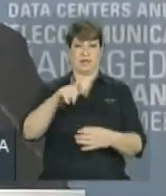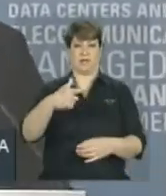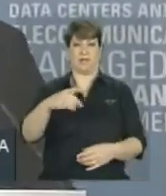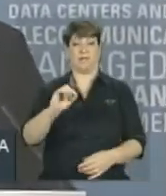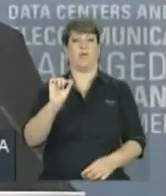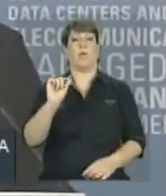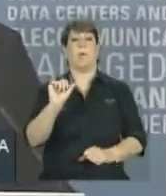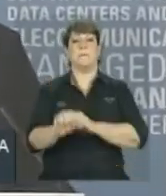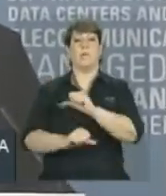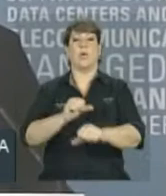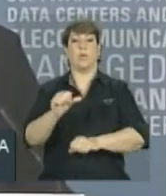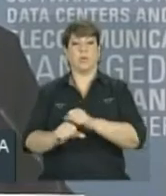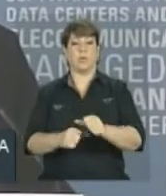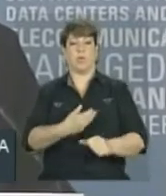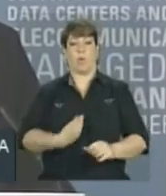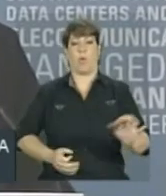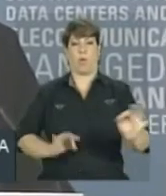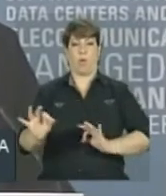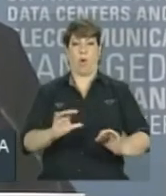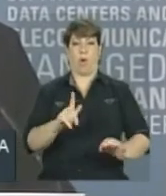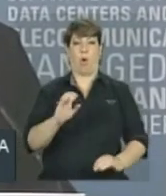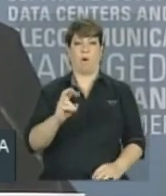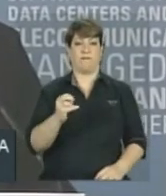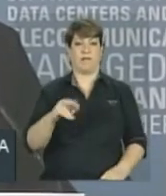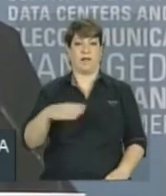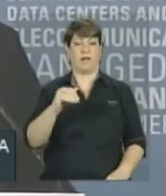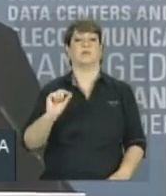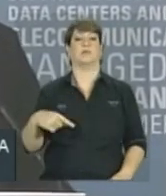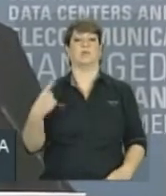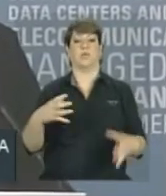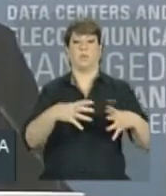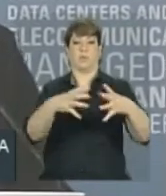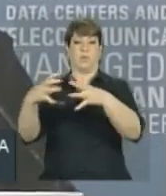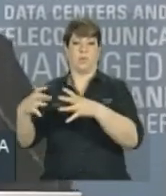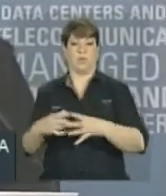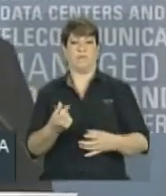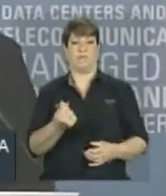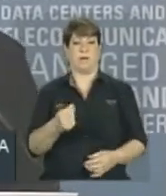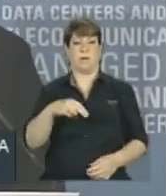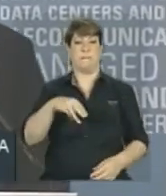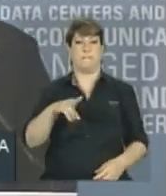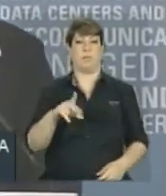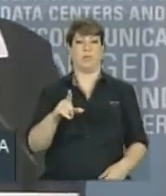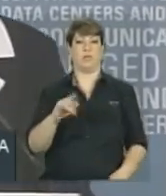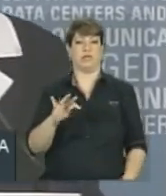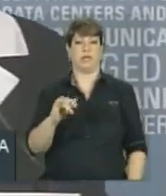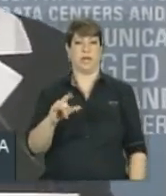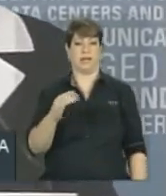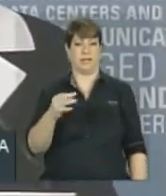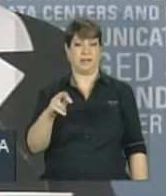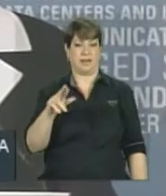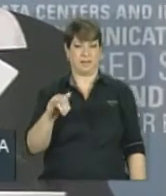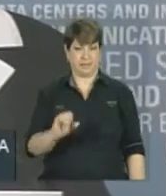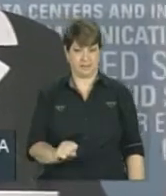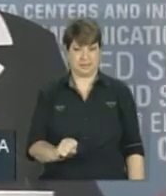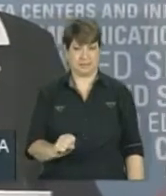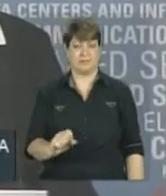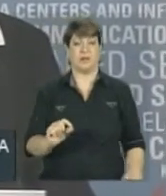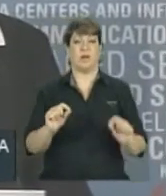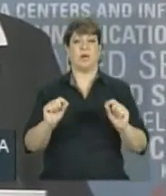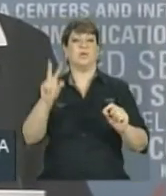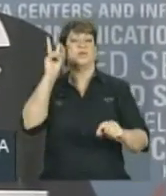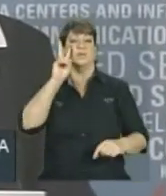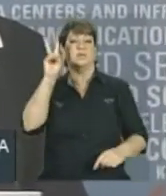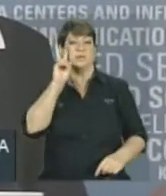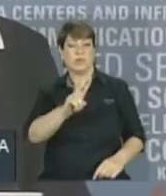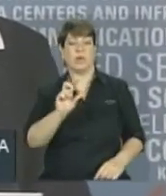de mudança na governança dos órgãos financeiros multilaterais. No que se refere à questão dos